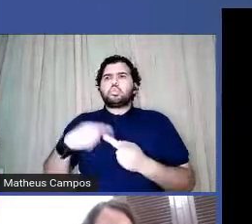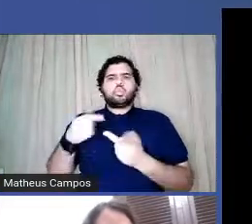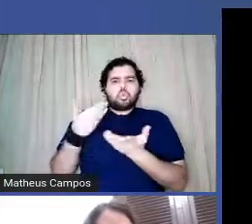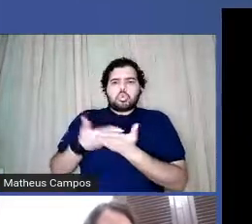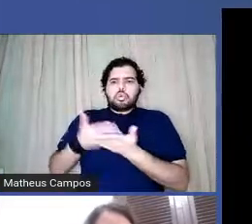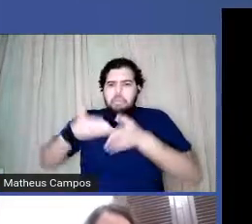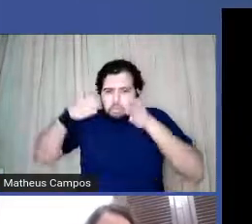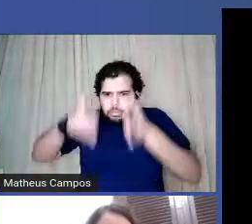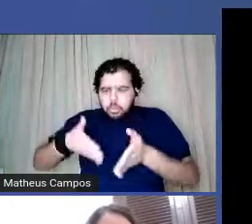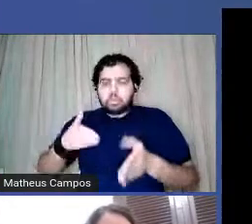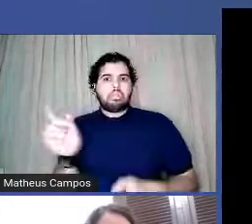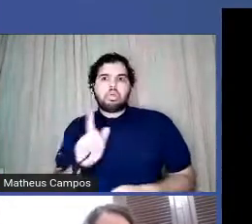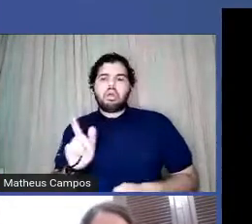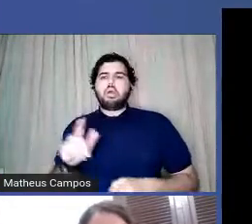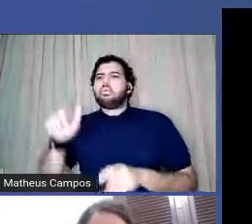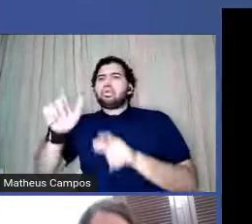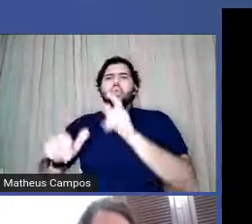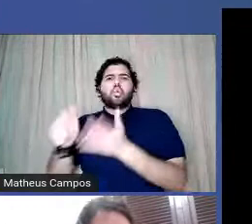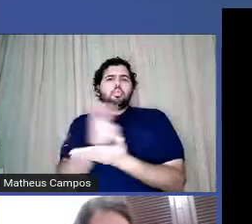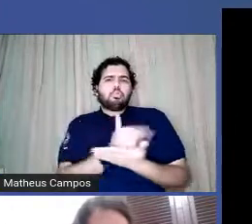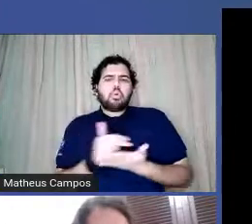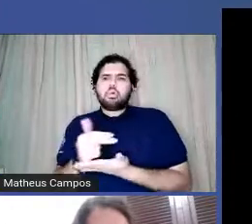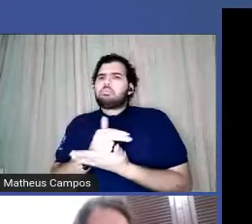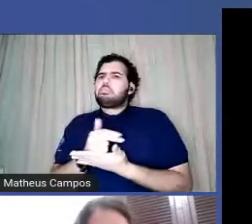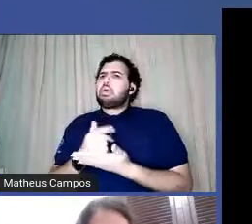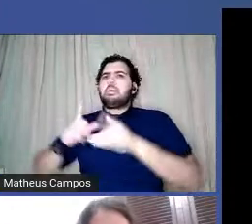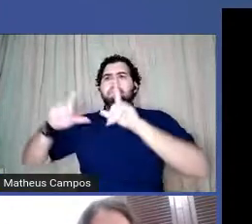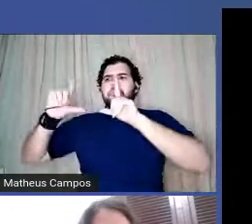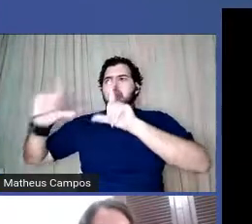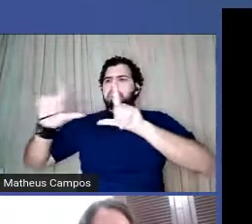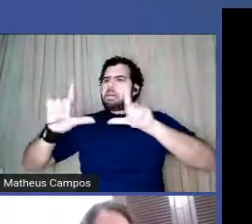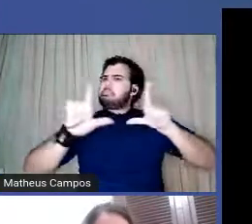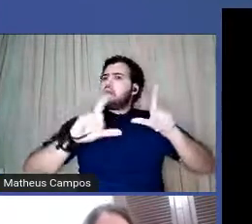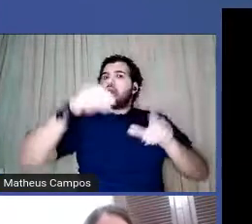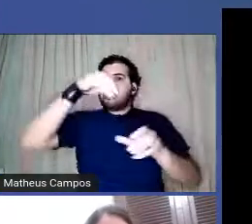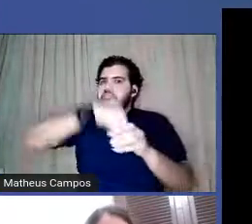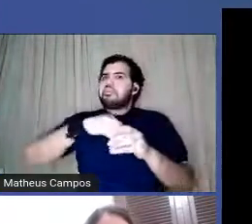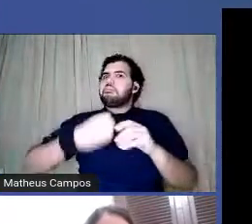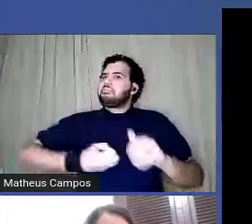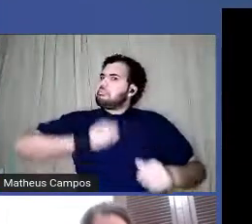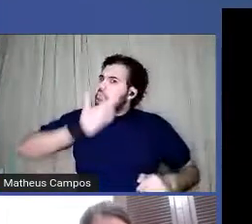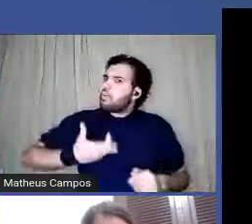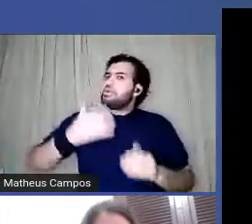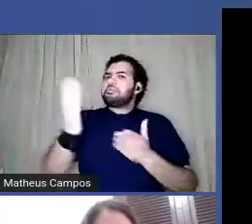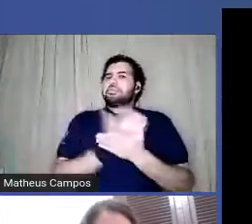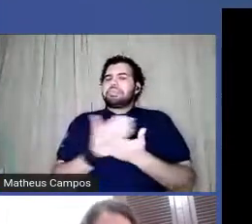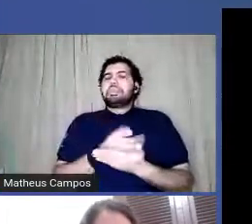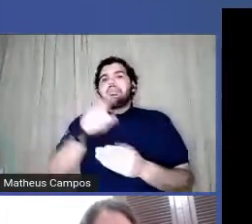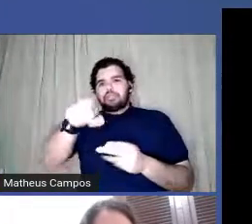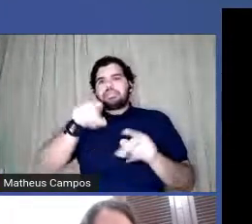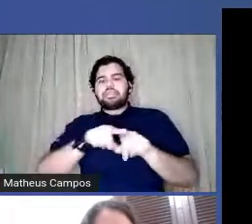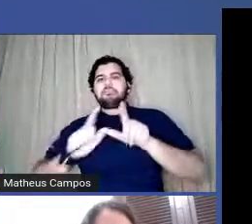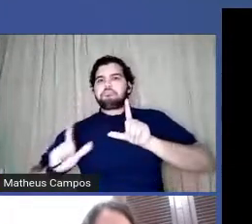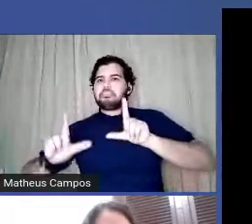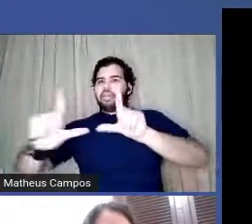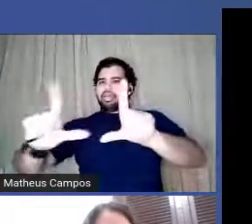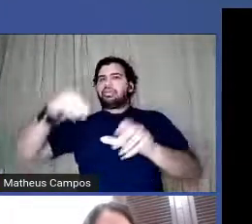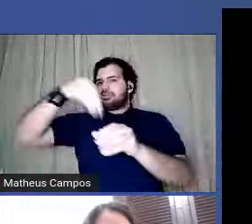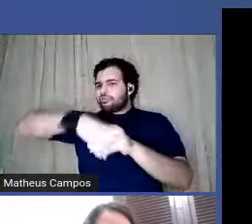isso. E os desenhos dela ilustraram vários poemas do nosso livro, inclusive esse, que está no nosso livro.